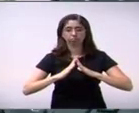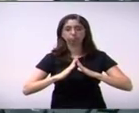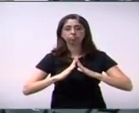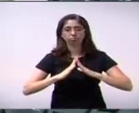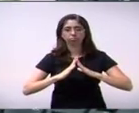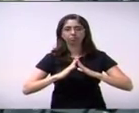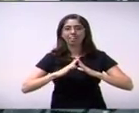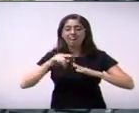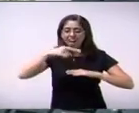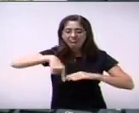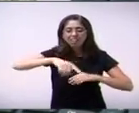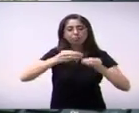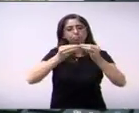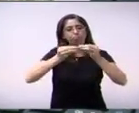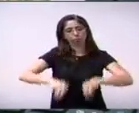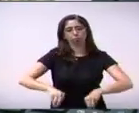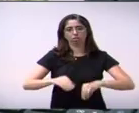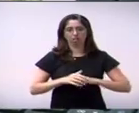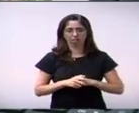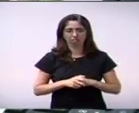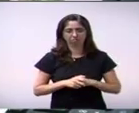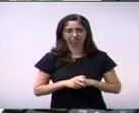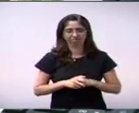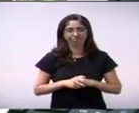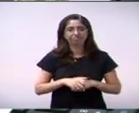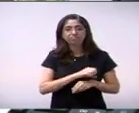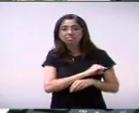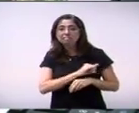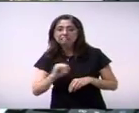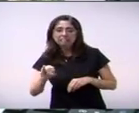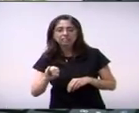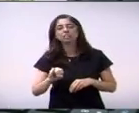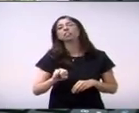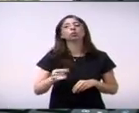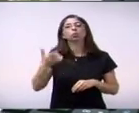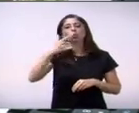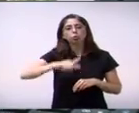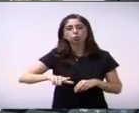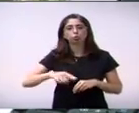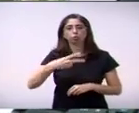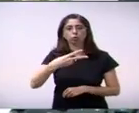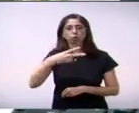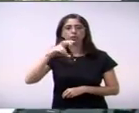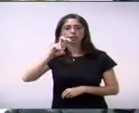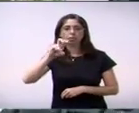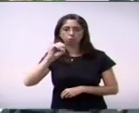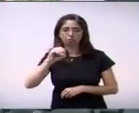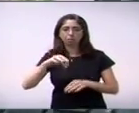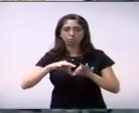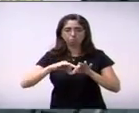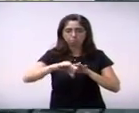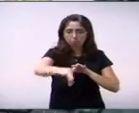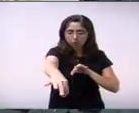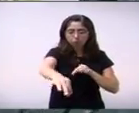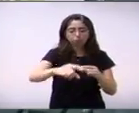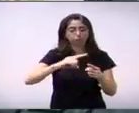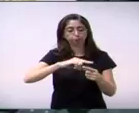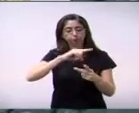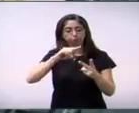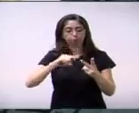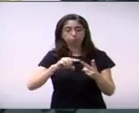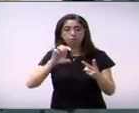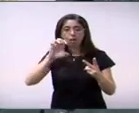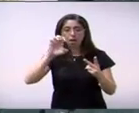prejudicadas se fosse mantido. Outra coisa, nós temos a estação de tratamento de